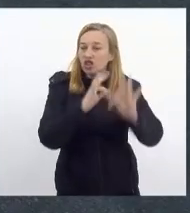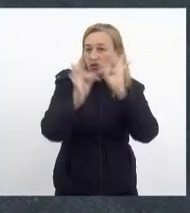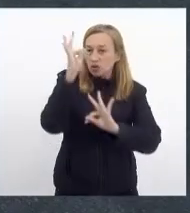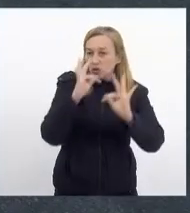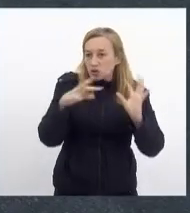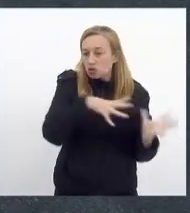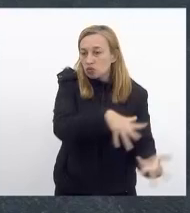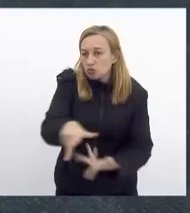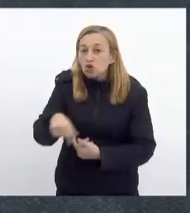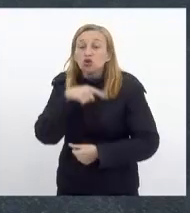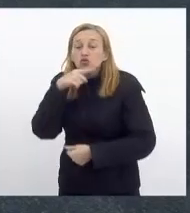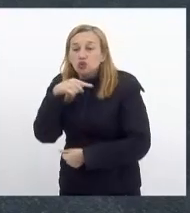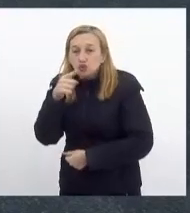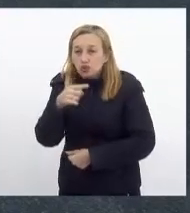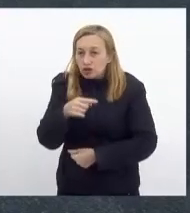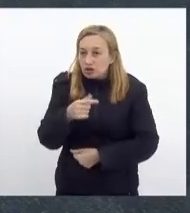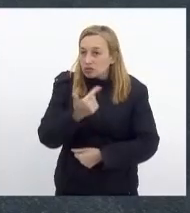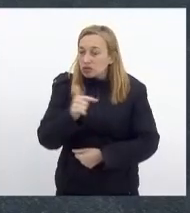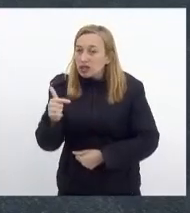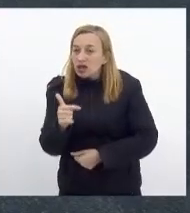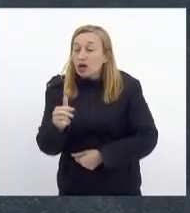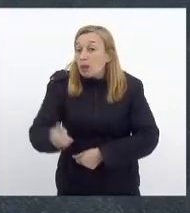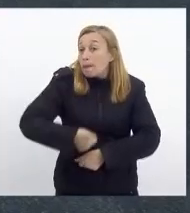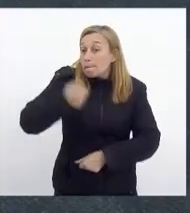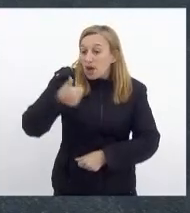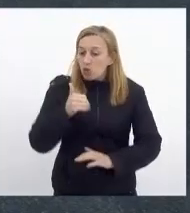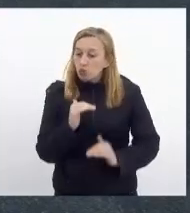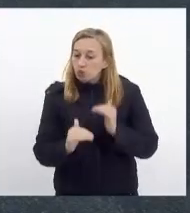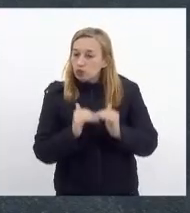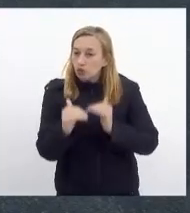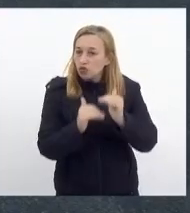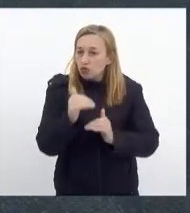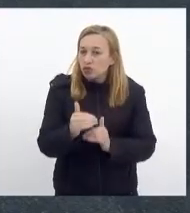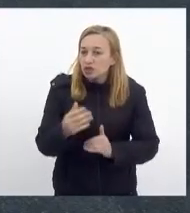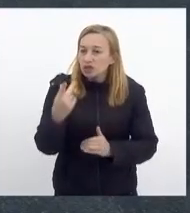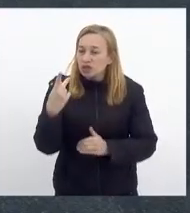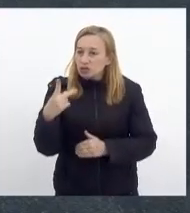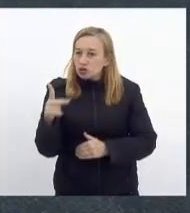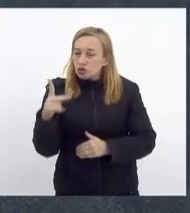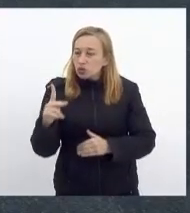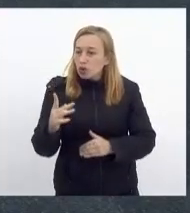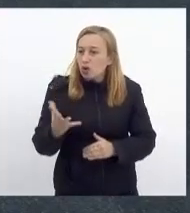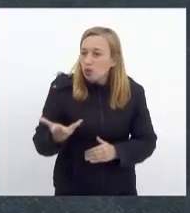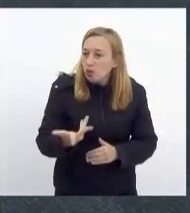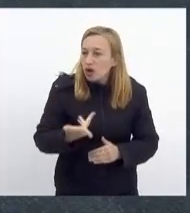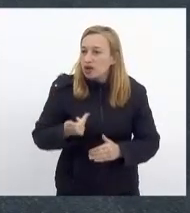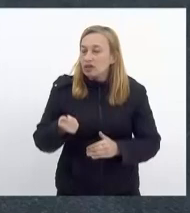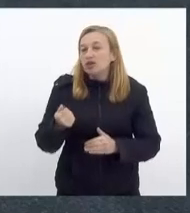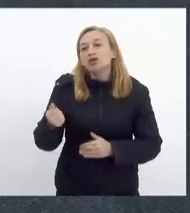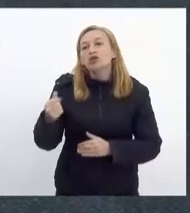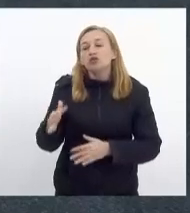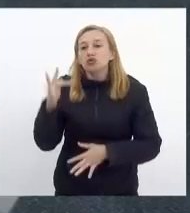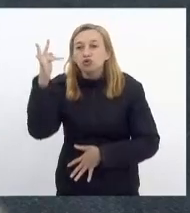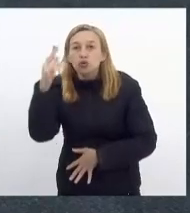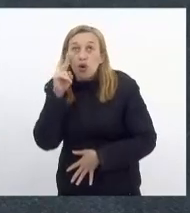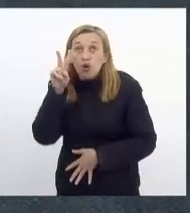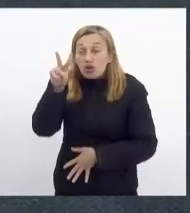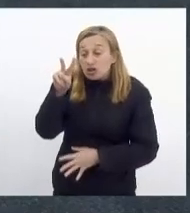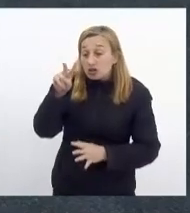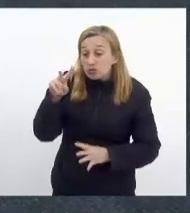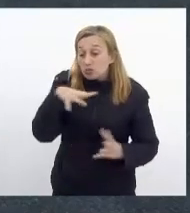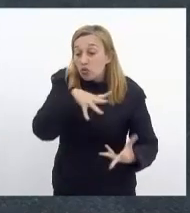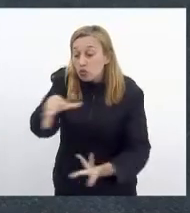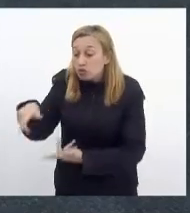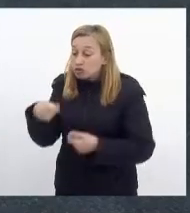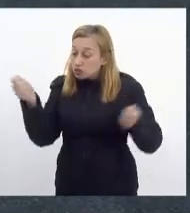dúvida nenhuma vai permitir um melhor desenvolvimento das suas especificações futuras, olhando para o mundo, para sua